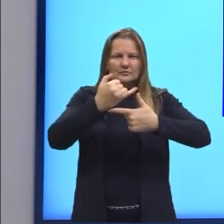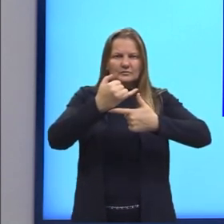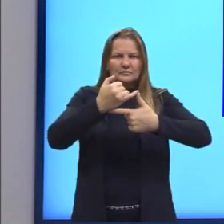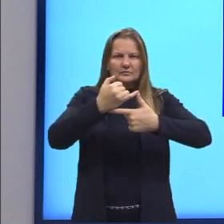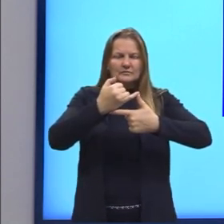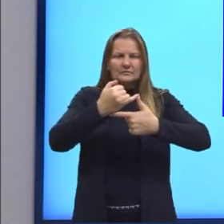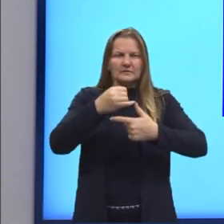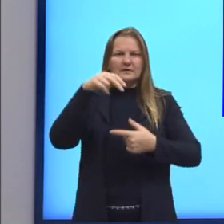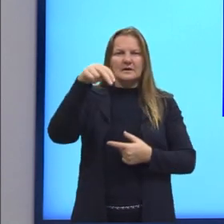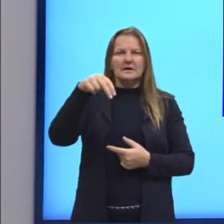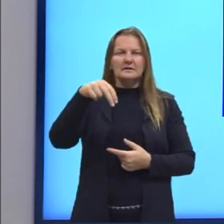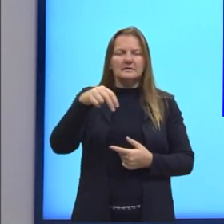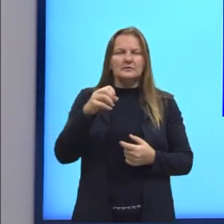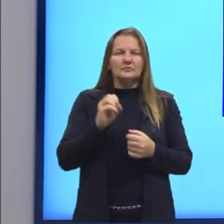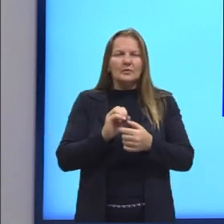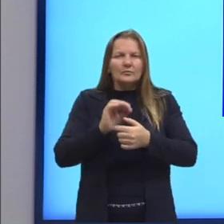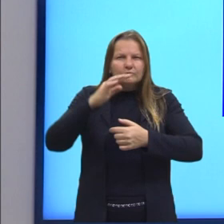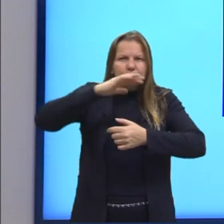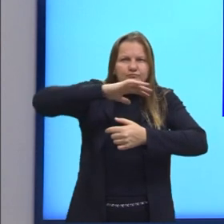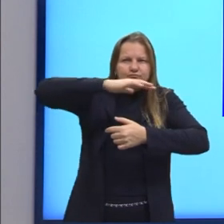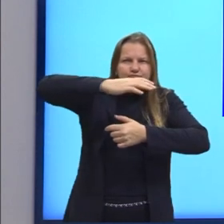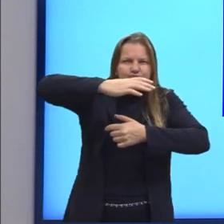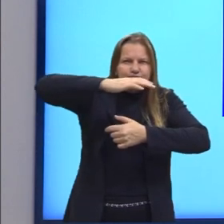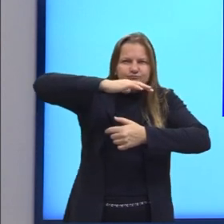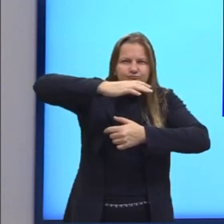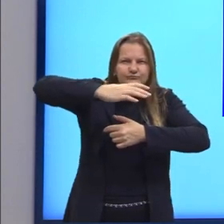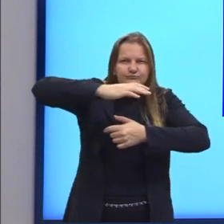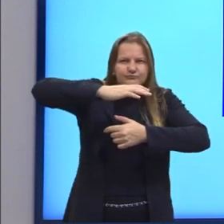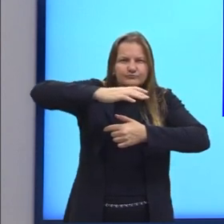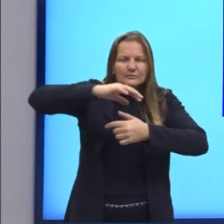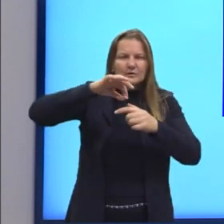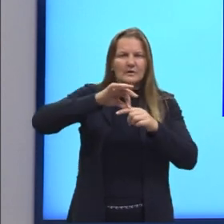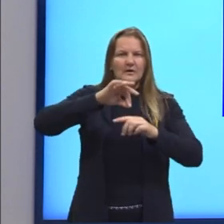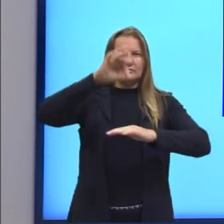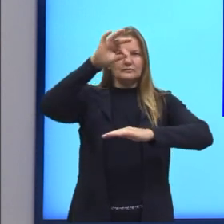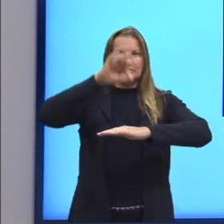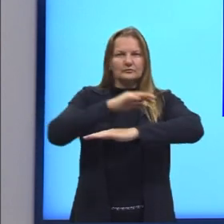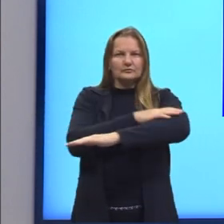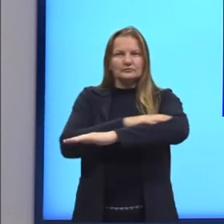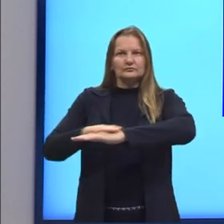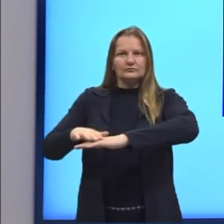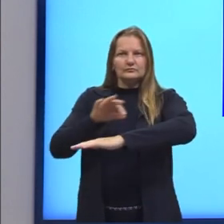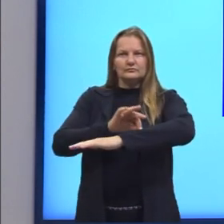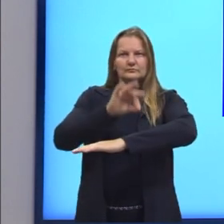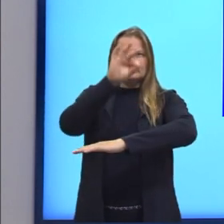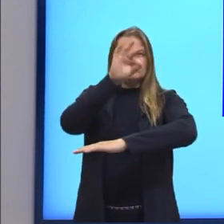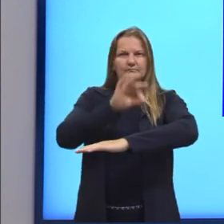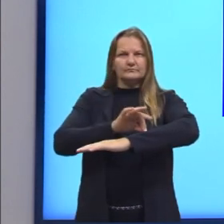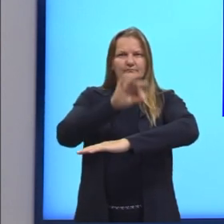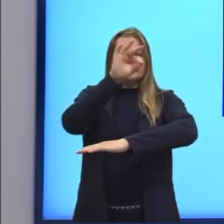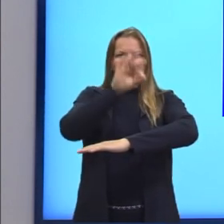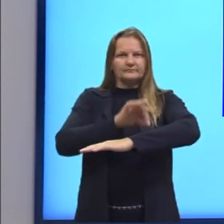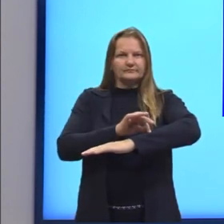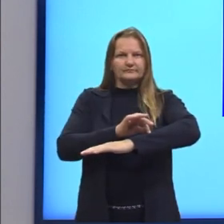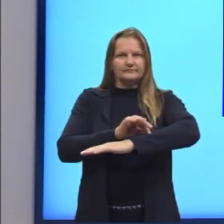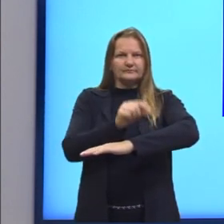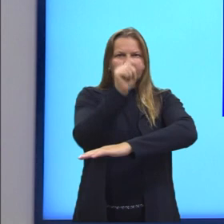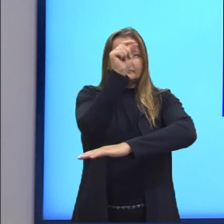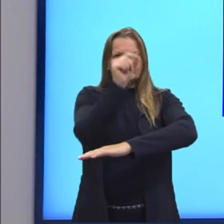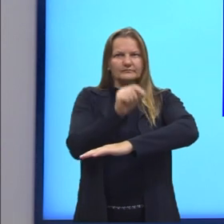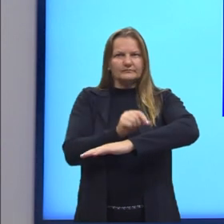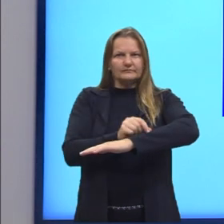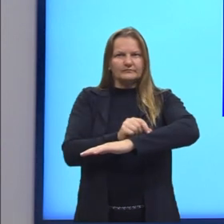projeção N. Observem sempre, limitados ali pela altura, né? Então, vai do vértice até